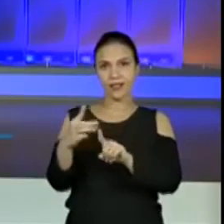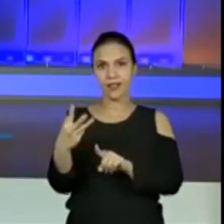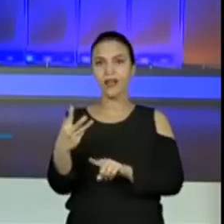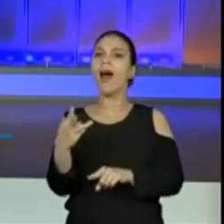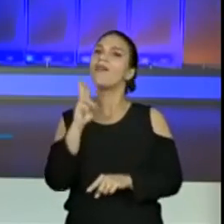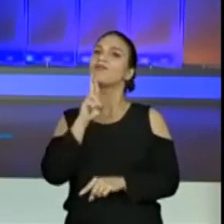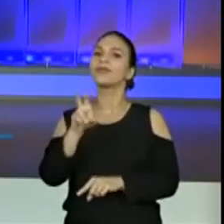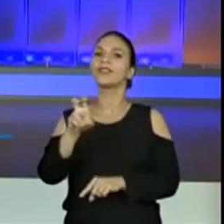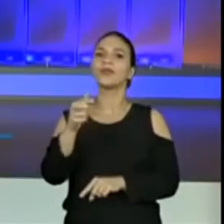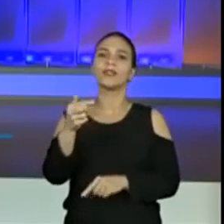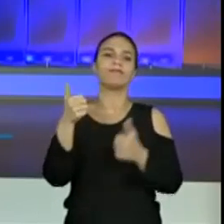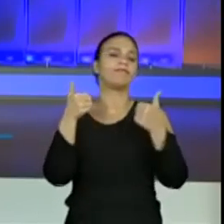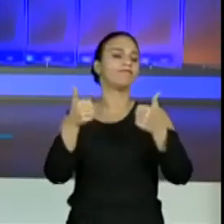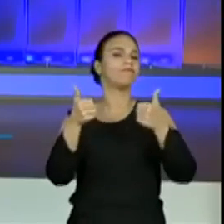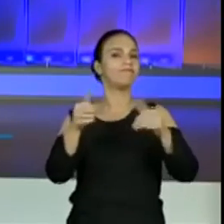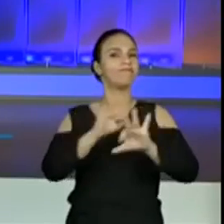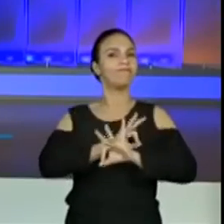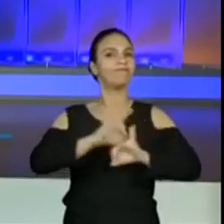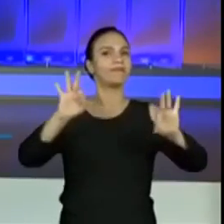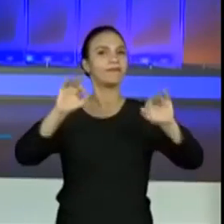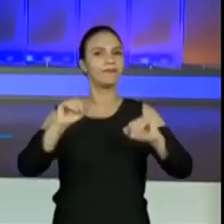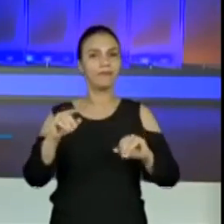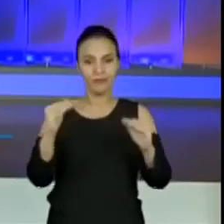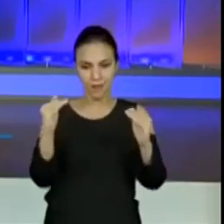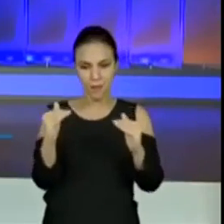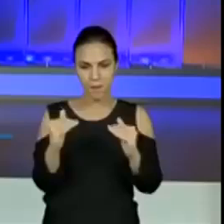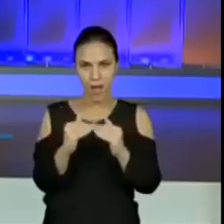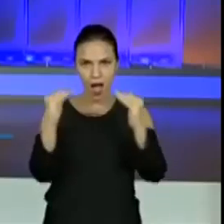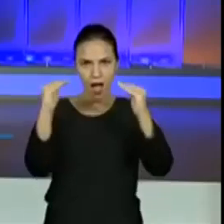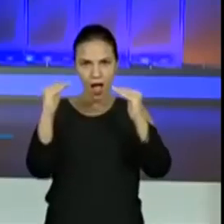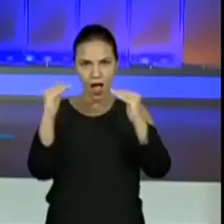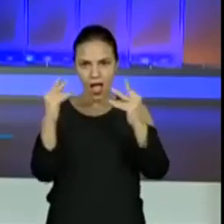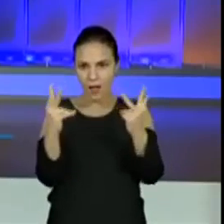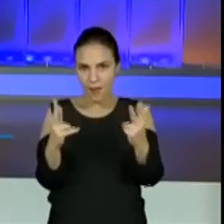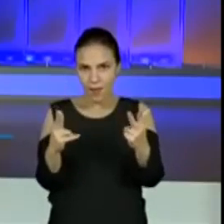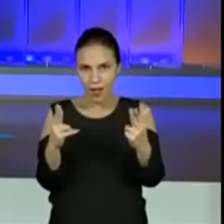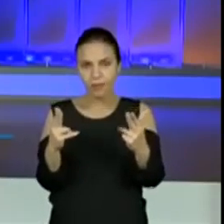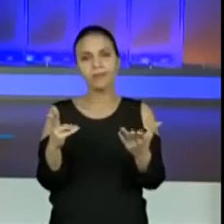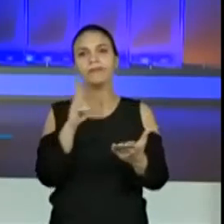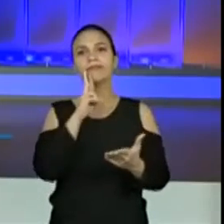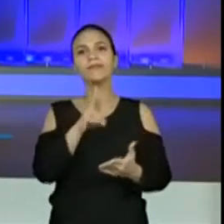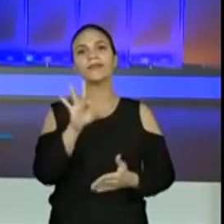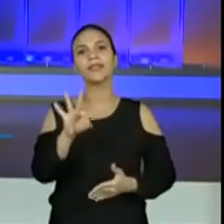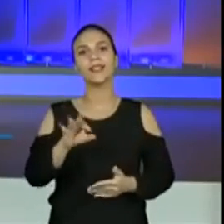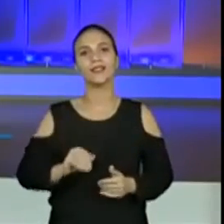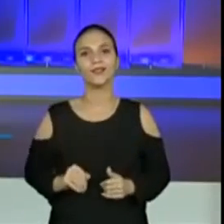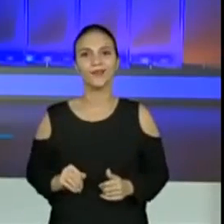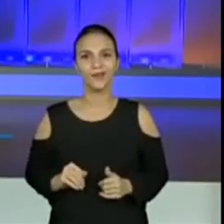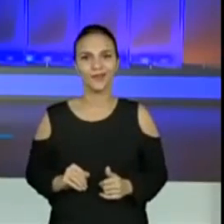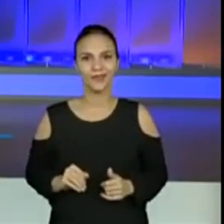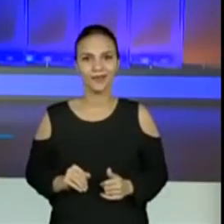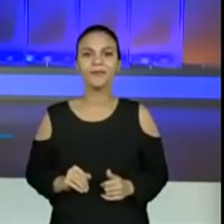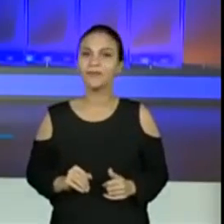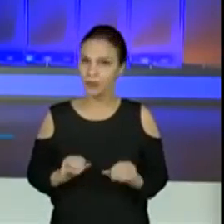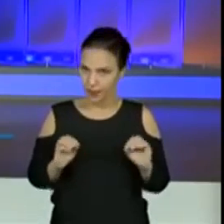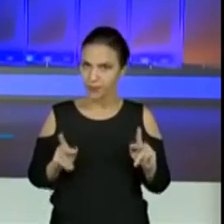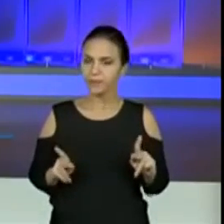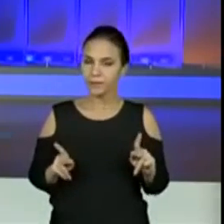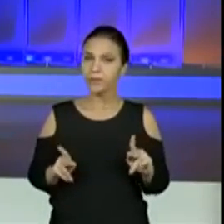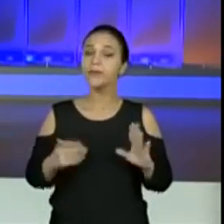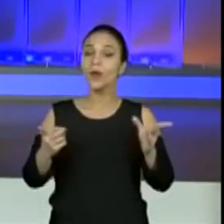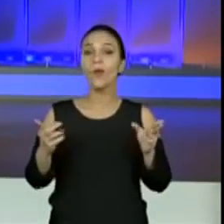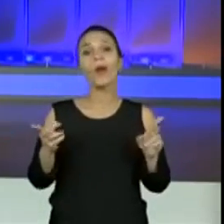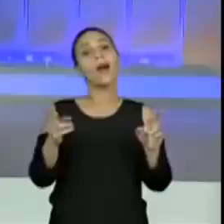igual a 57. Bateu, deu o mesmo resultado? Então sua resposta está correta, certo? Então essa é a